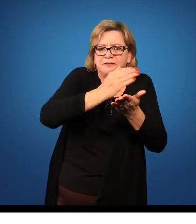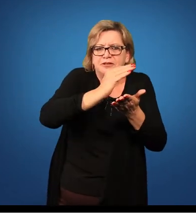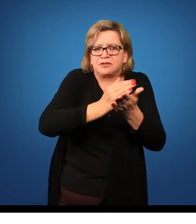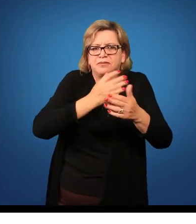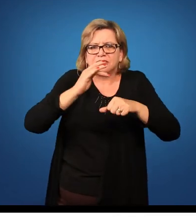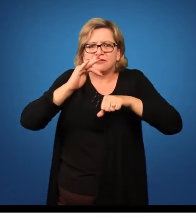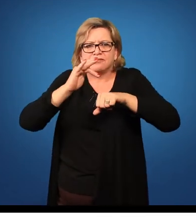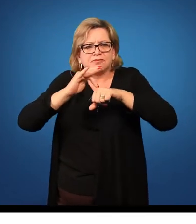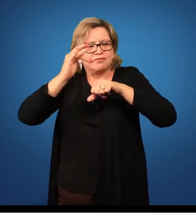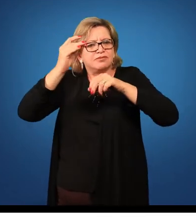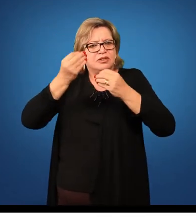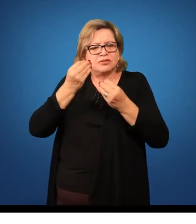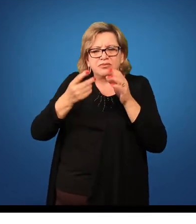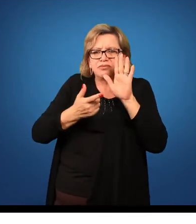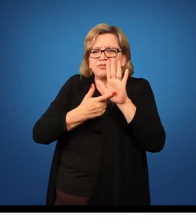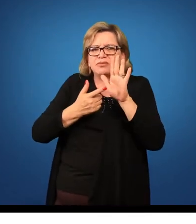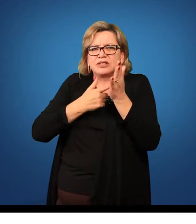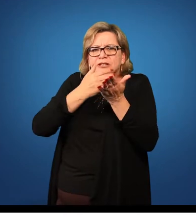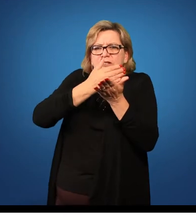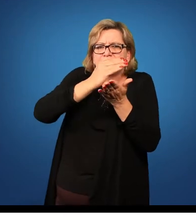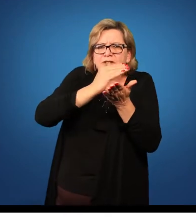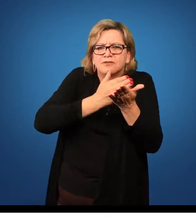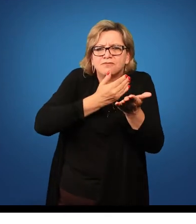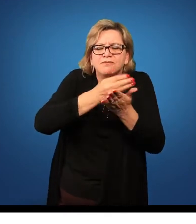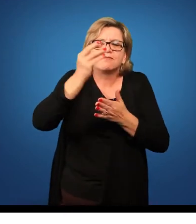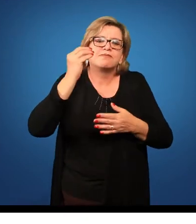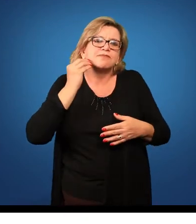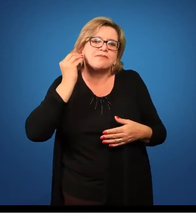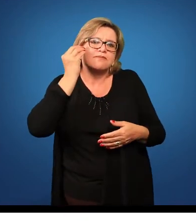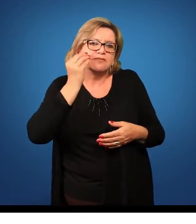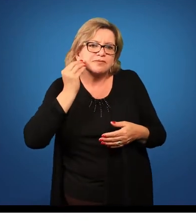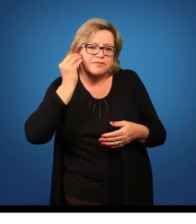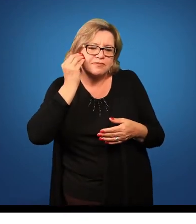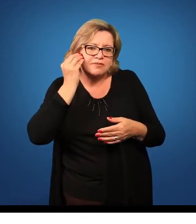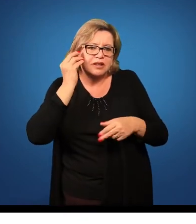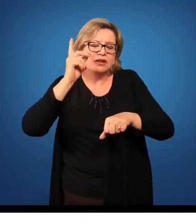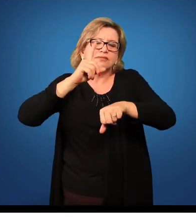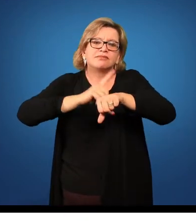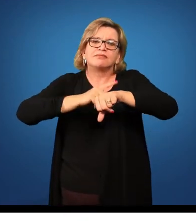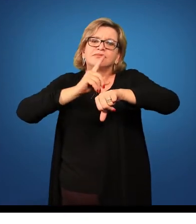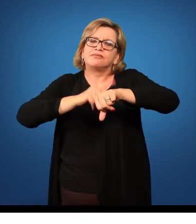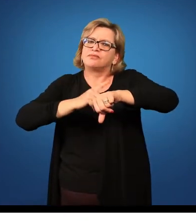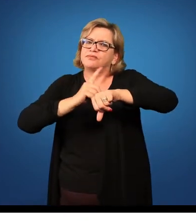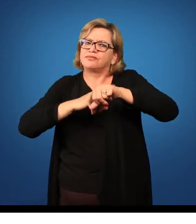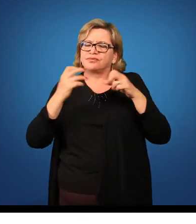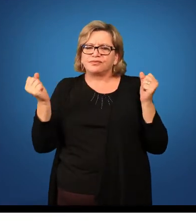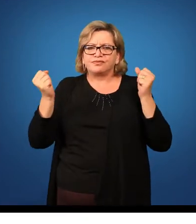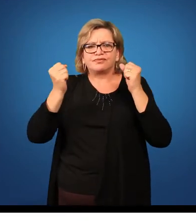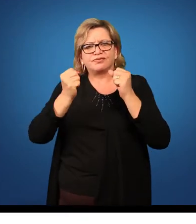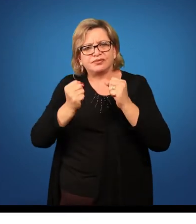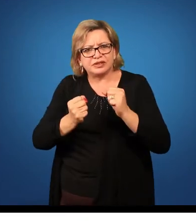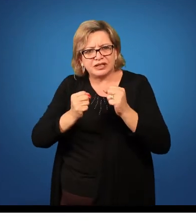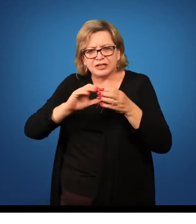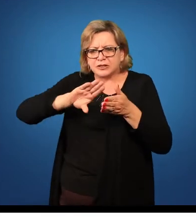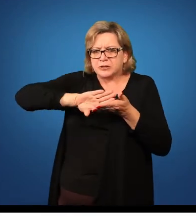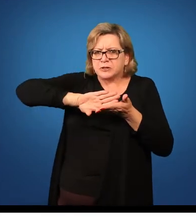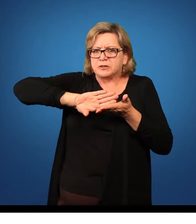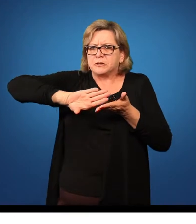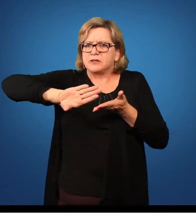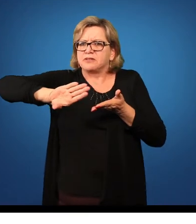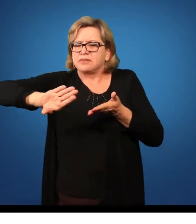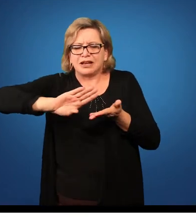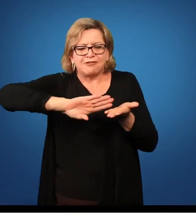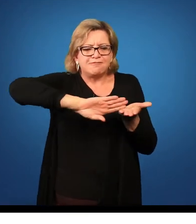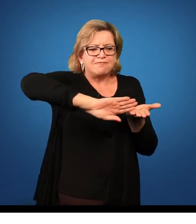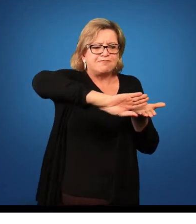resulta em fragmentação da experiência. Em um determinado momento, poderíamos ainda isolar as artes